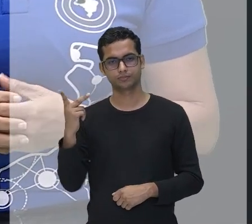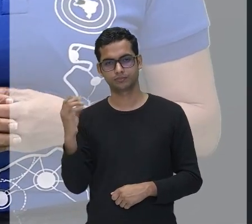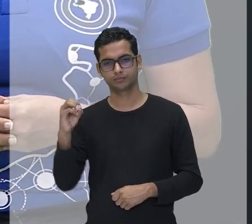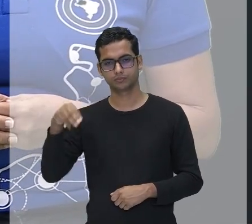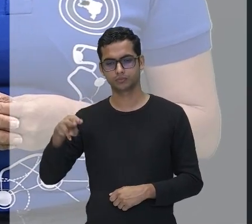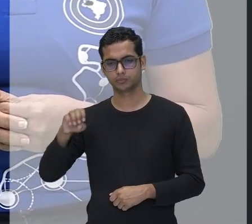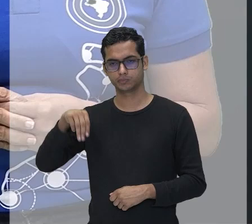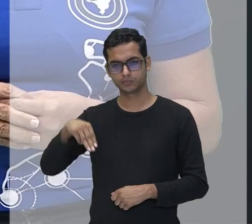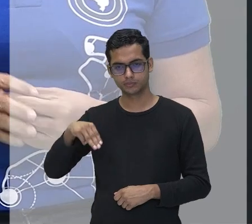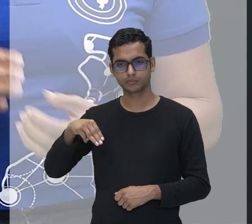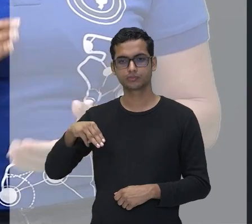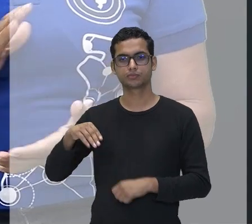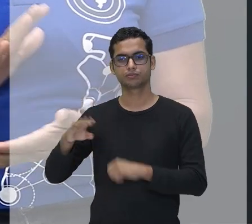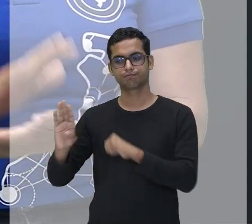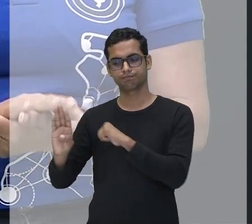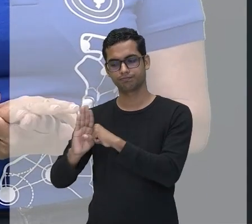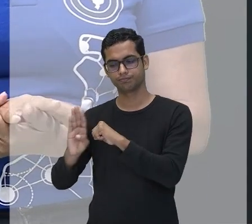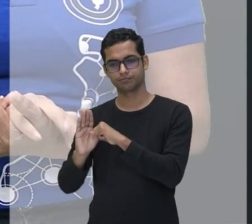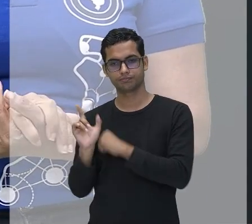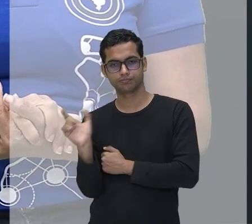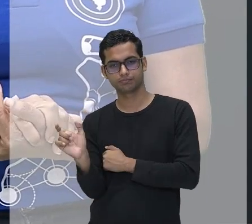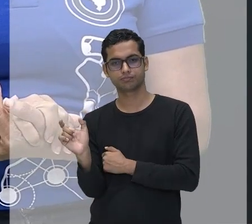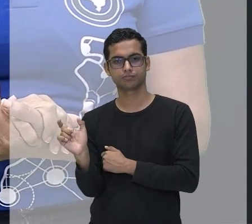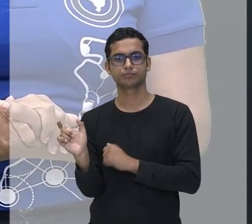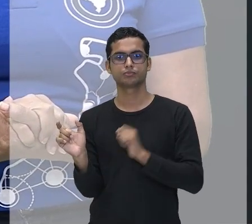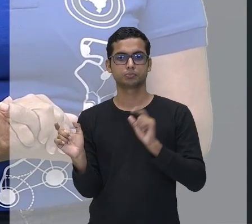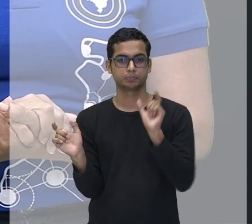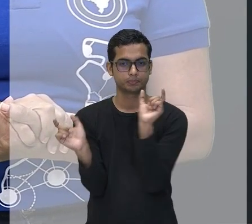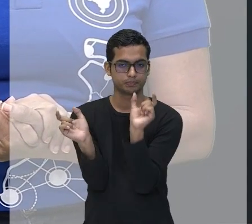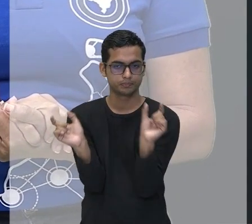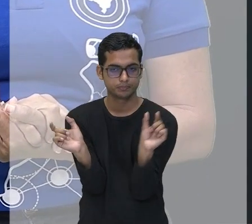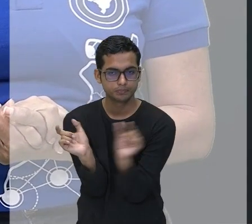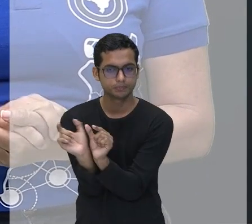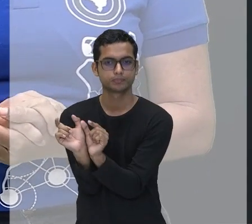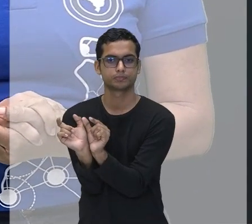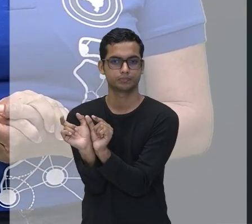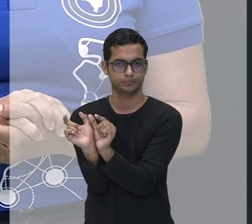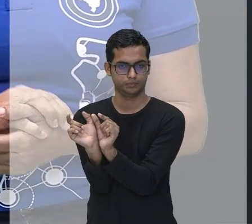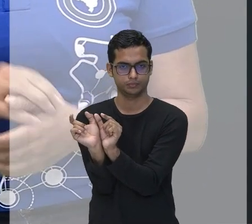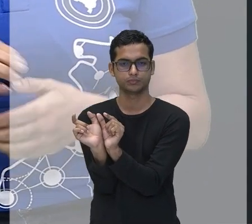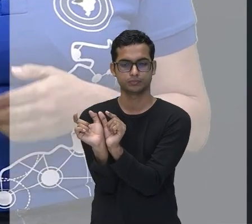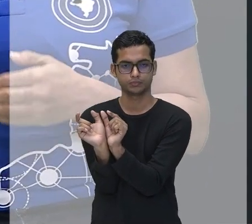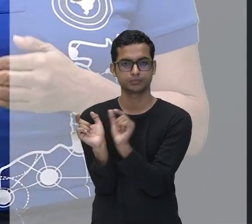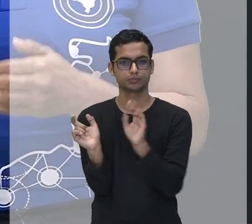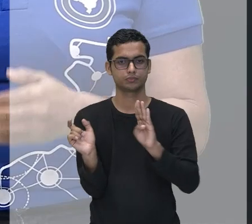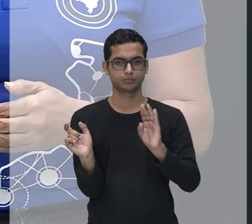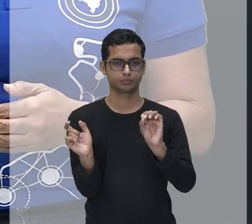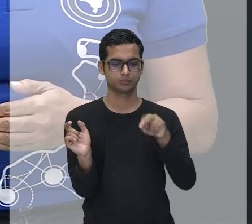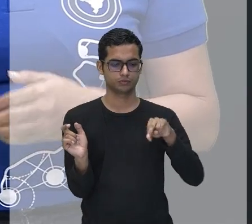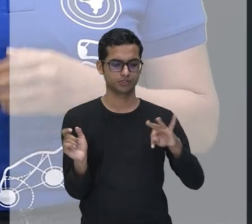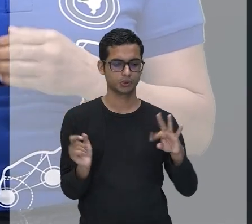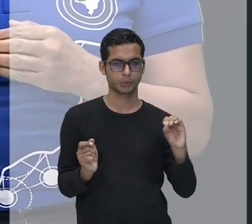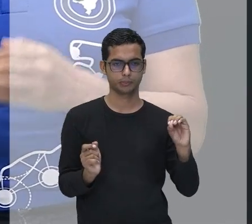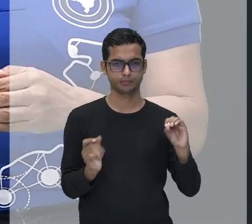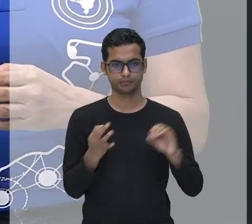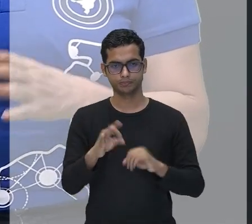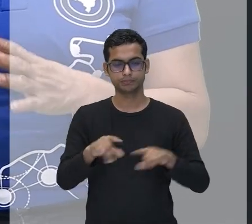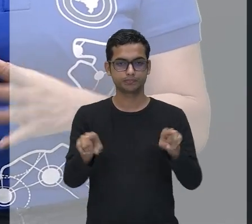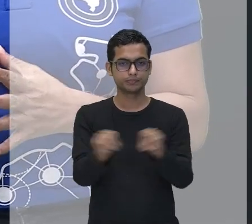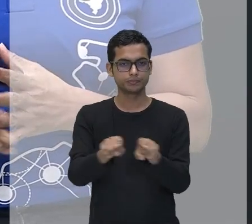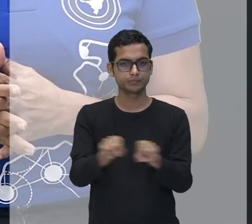do substantivo. Então, temos mais um exemplo que agora passa para o plural. Essa